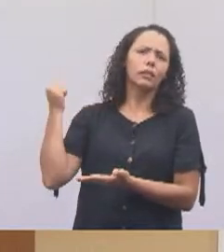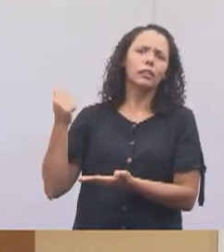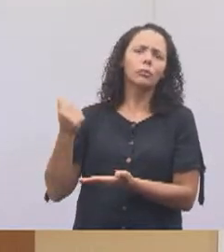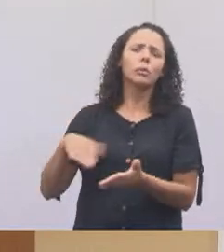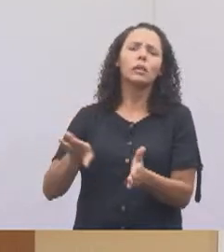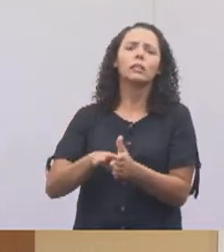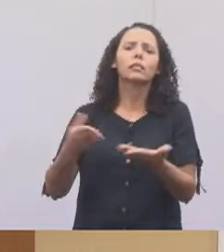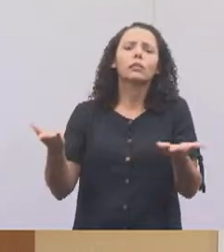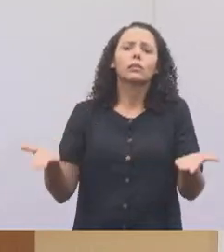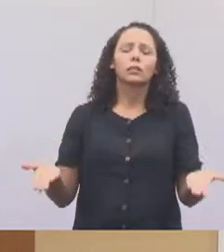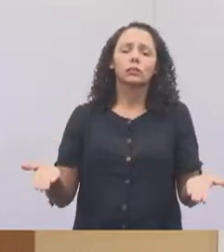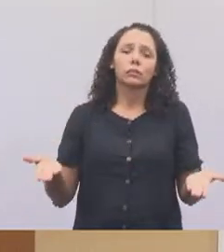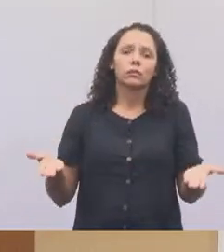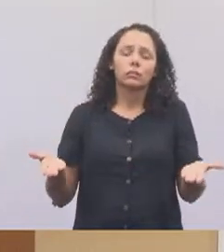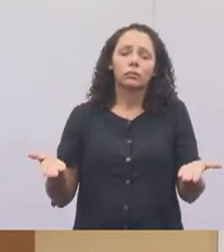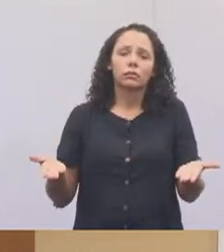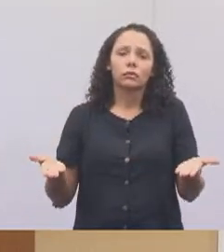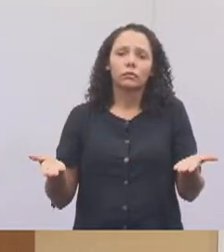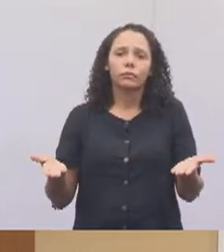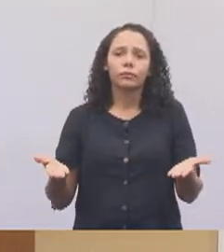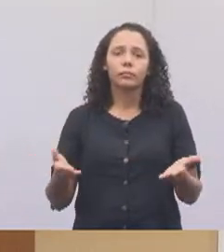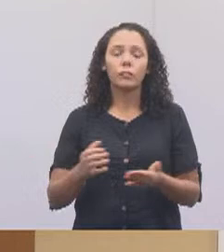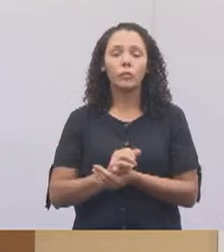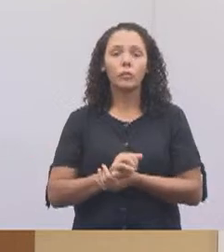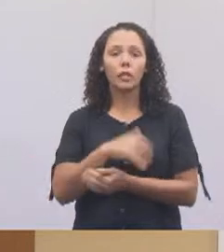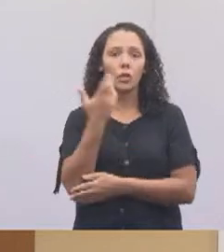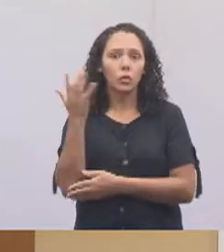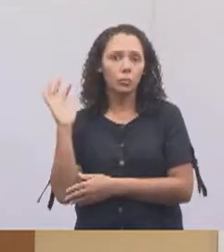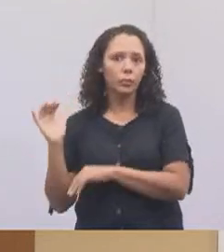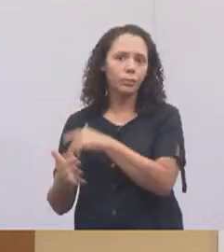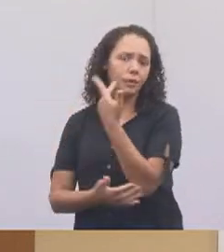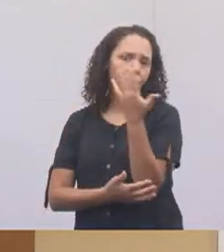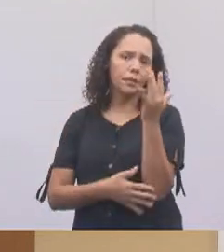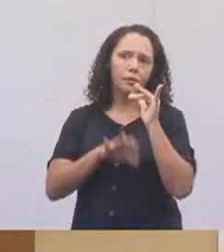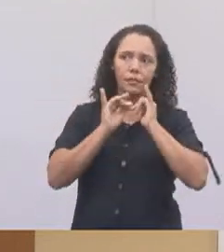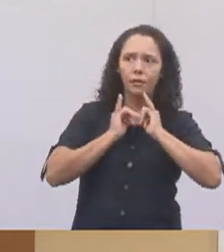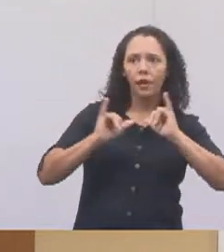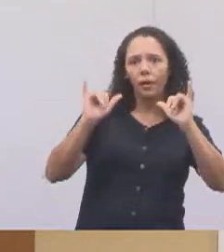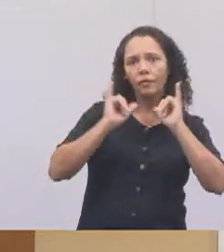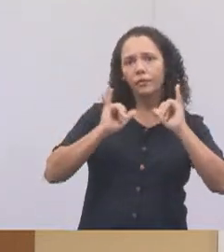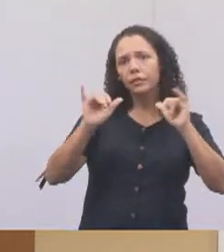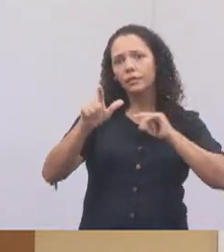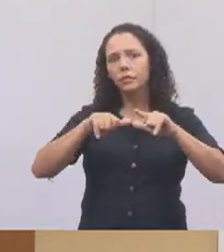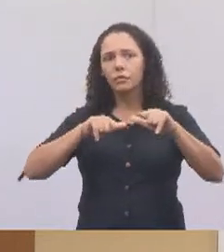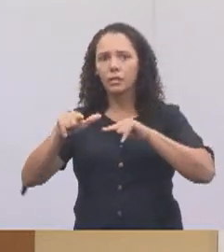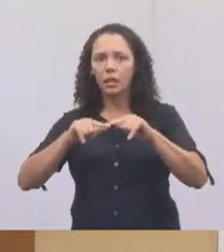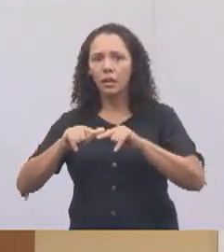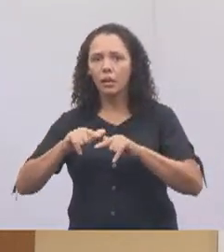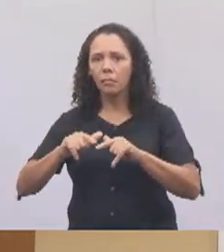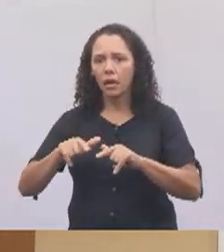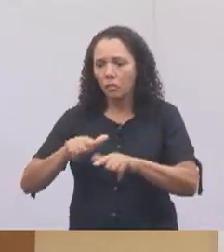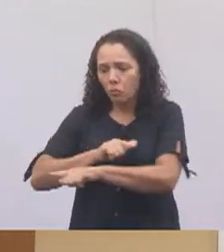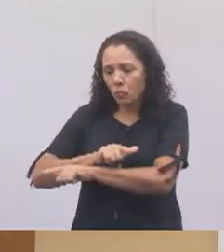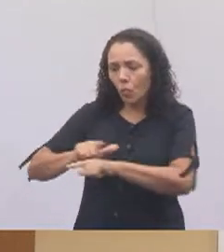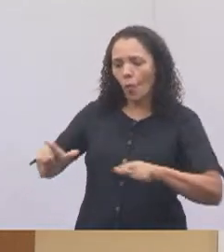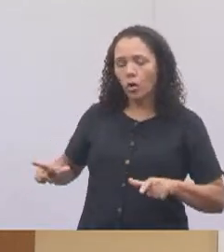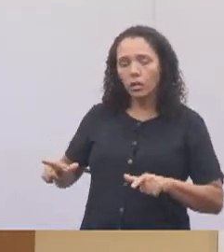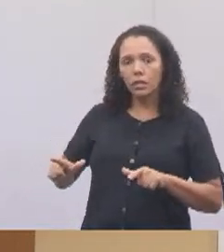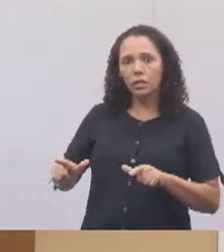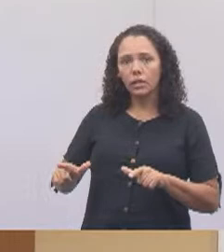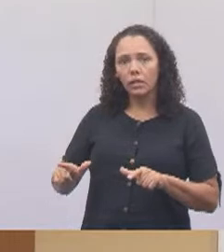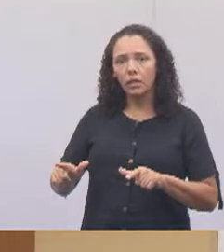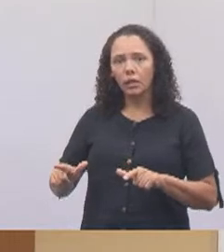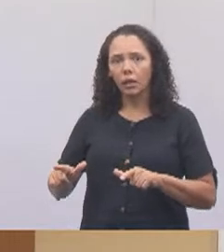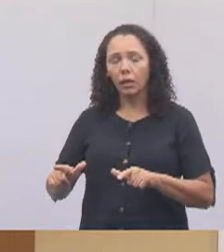até quando? Não é? E o meio ambiente fala que faz um trabalho, tira o toco, não é isso, vereador Roninha?